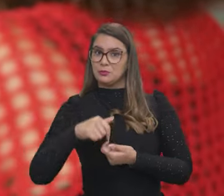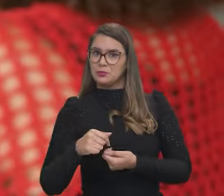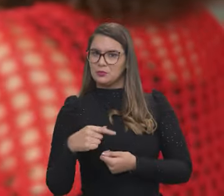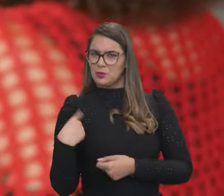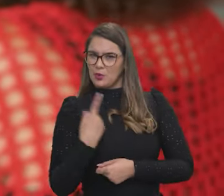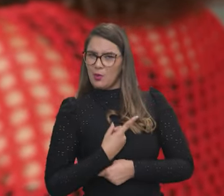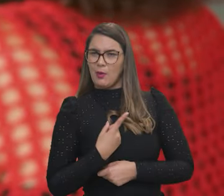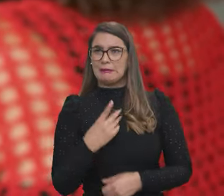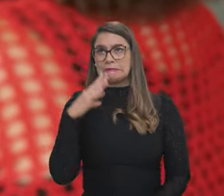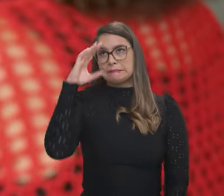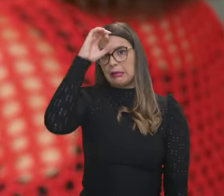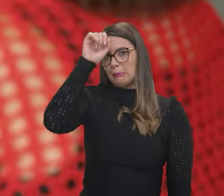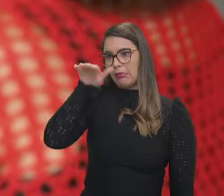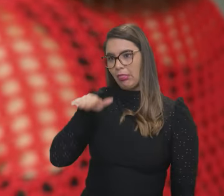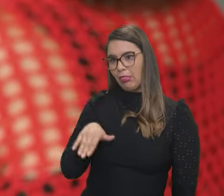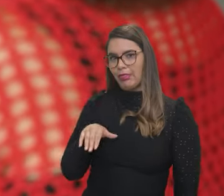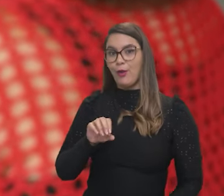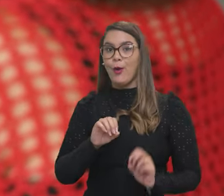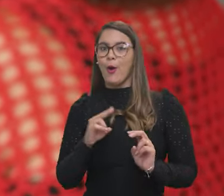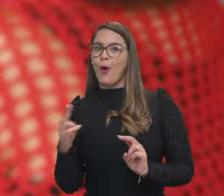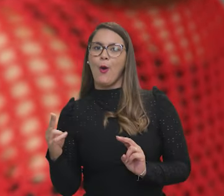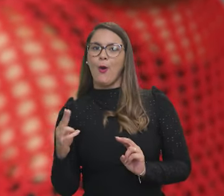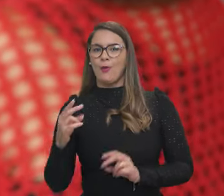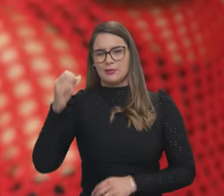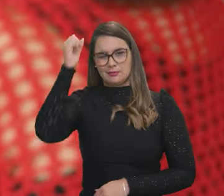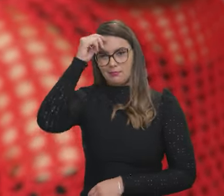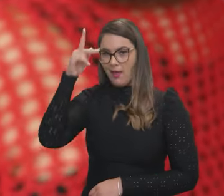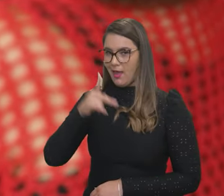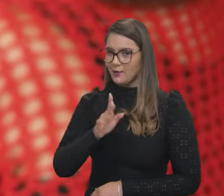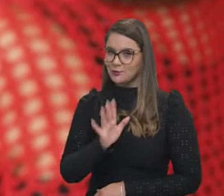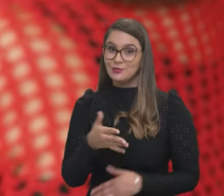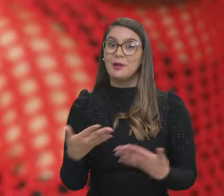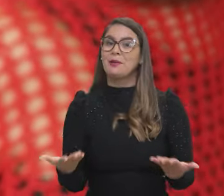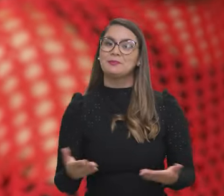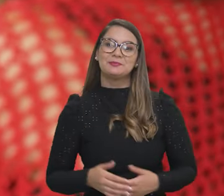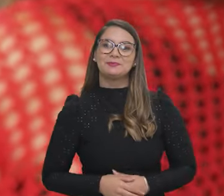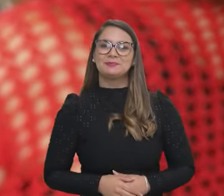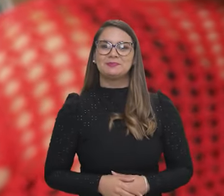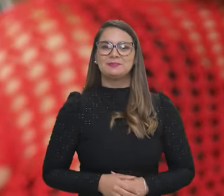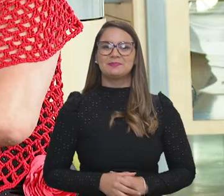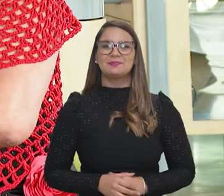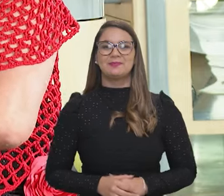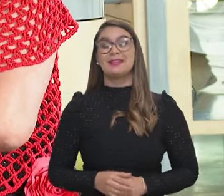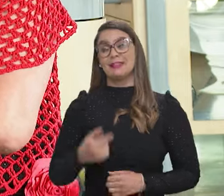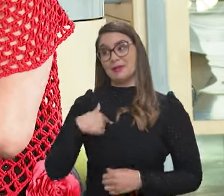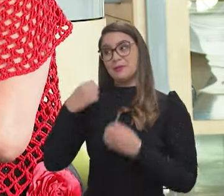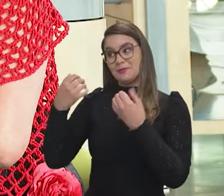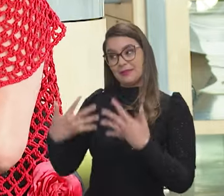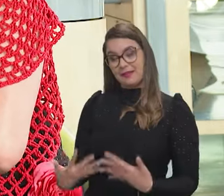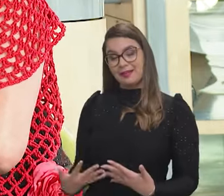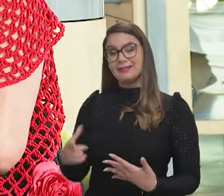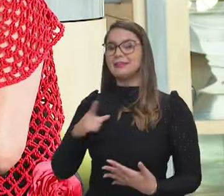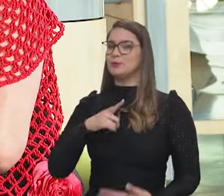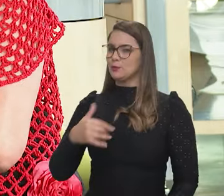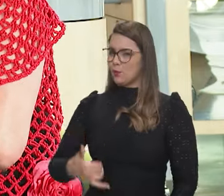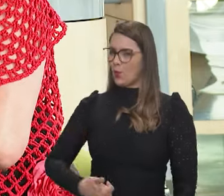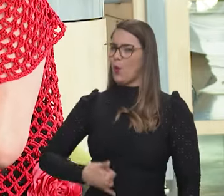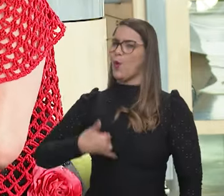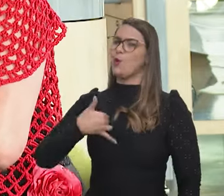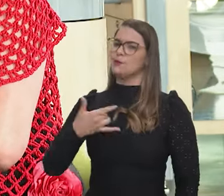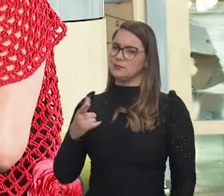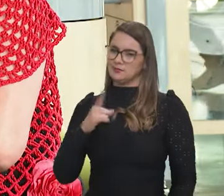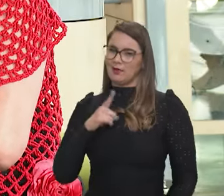ao mundo? Somos mais para aprendizes ou já estamos na turma dos expertos? Como eu disse, eu tenho muito